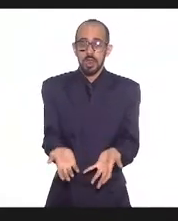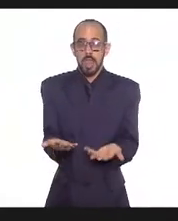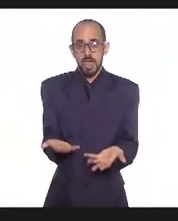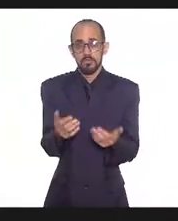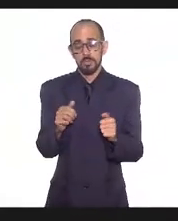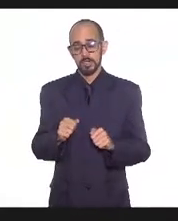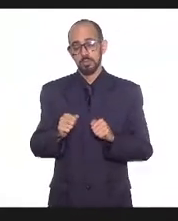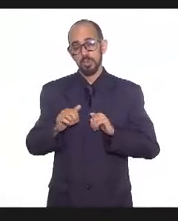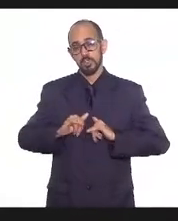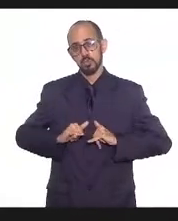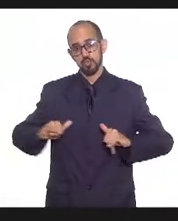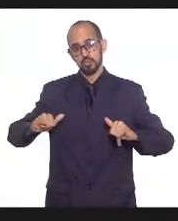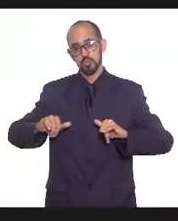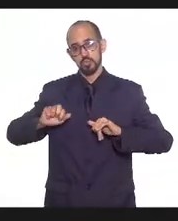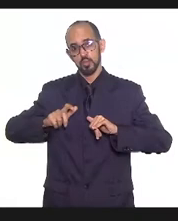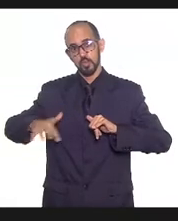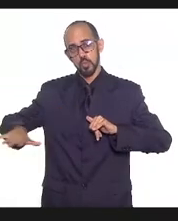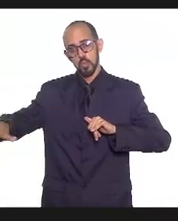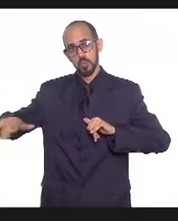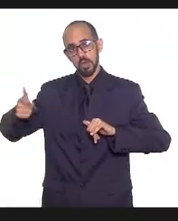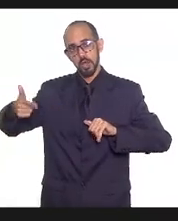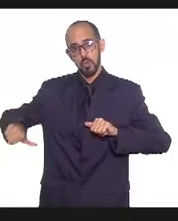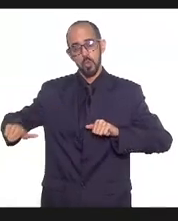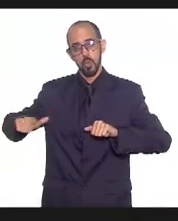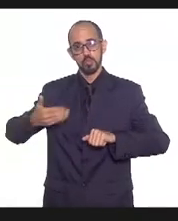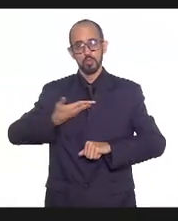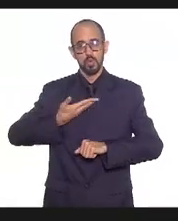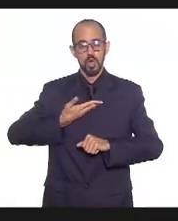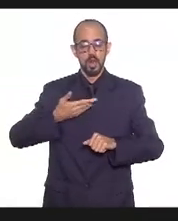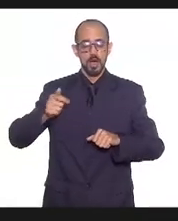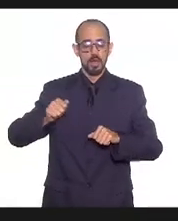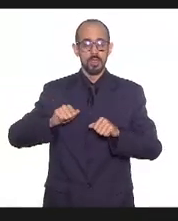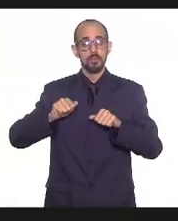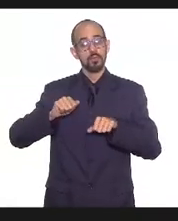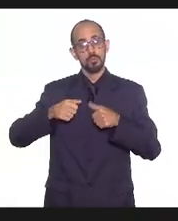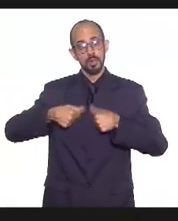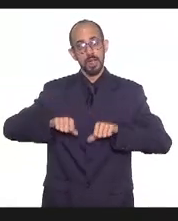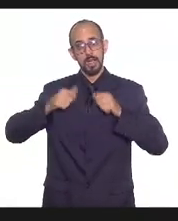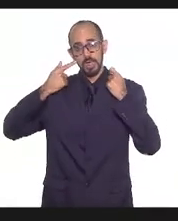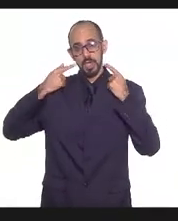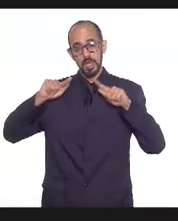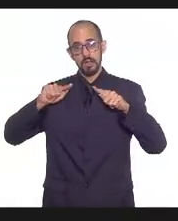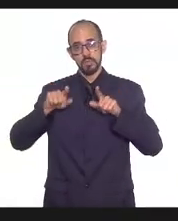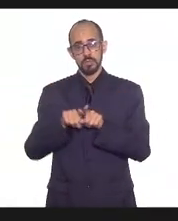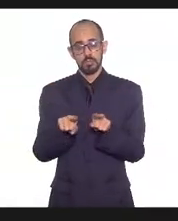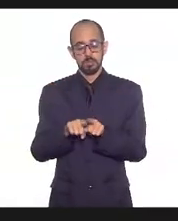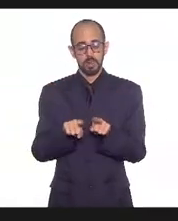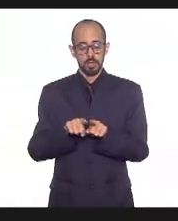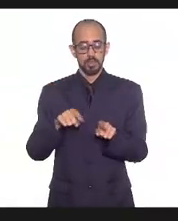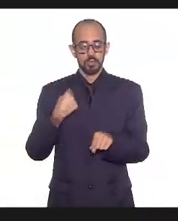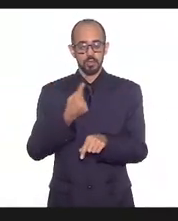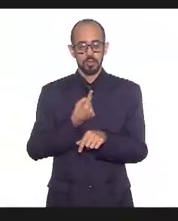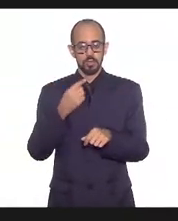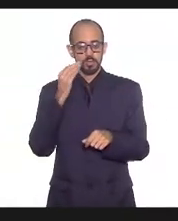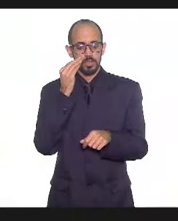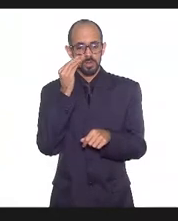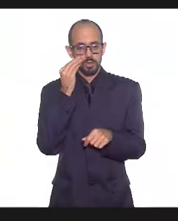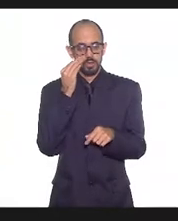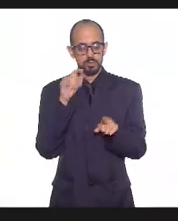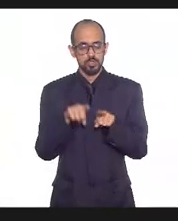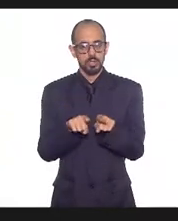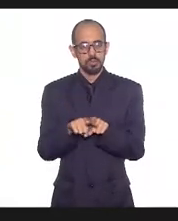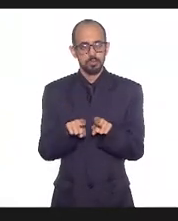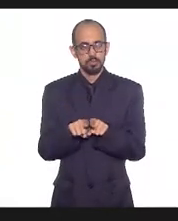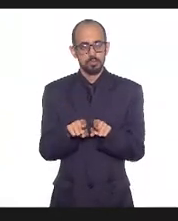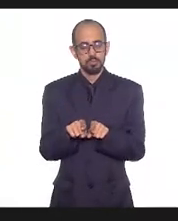pessoa que pode estar realmente fazendo um caso mais grave nós tentamos em todos os